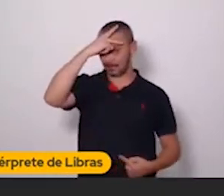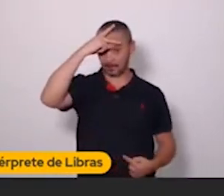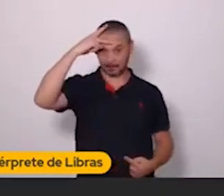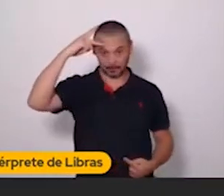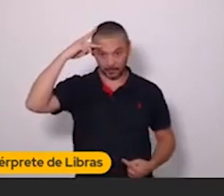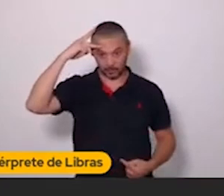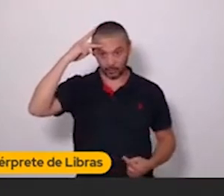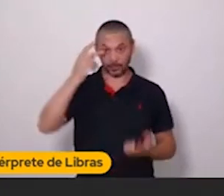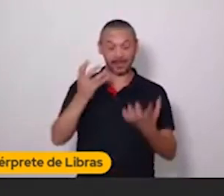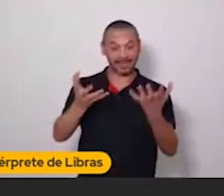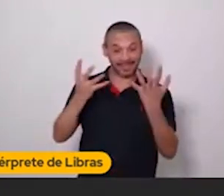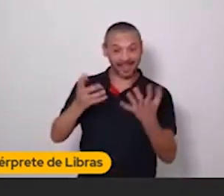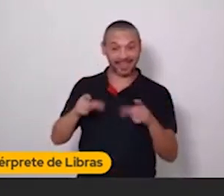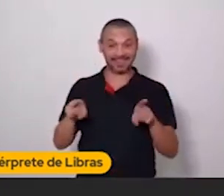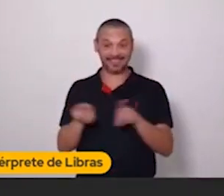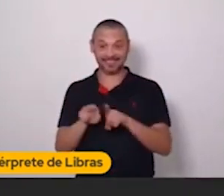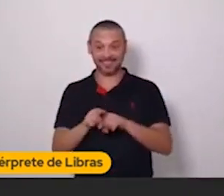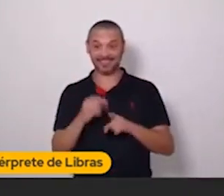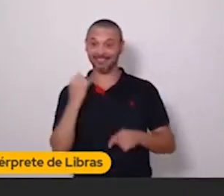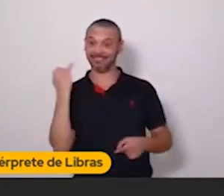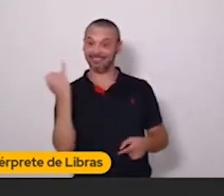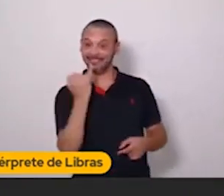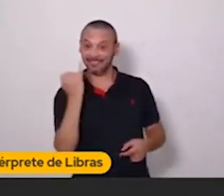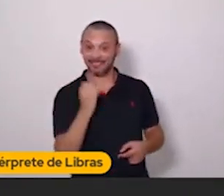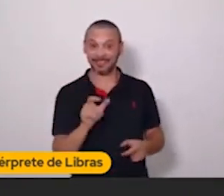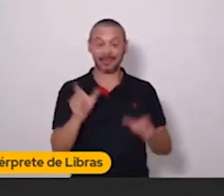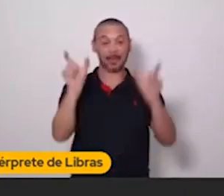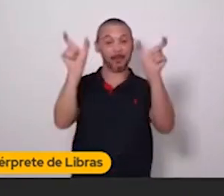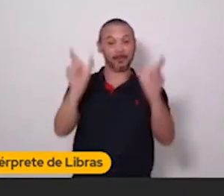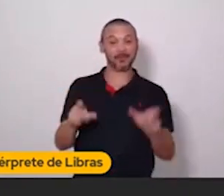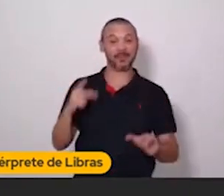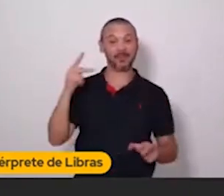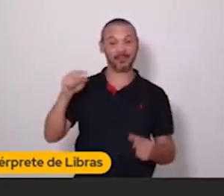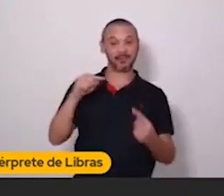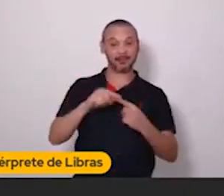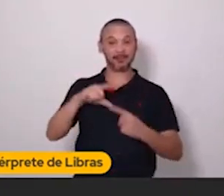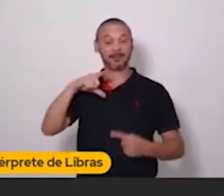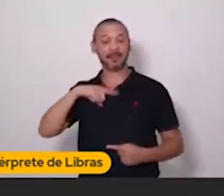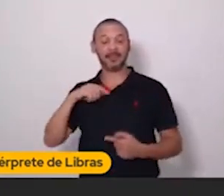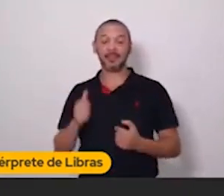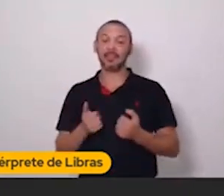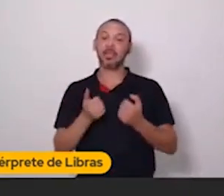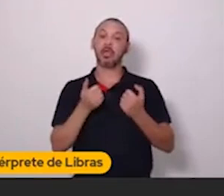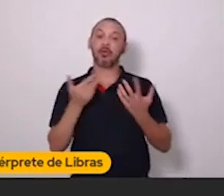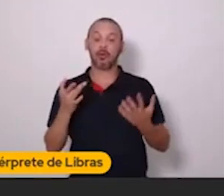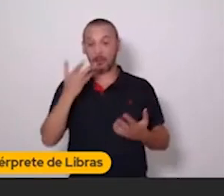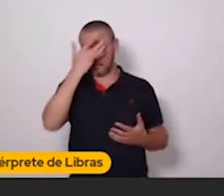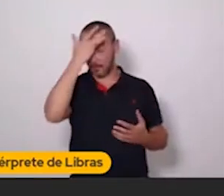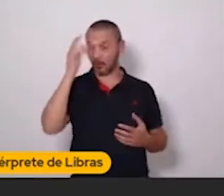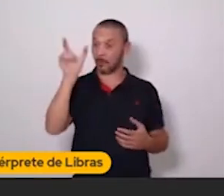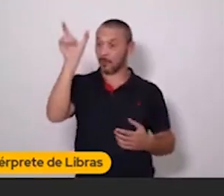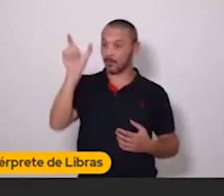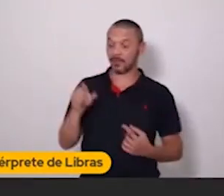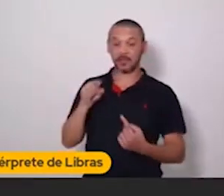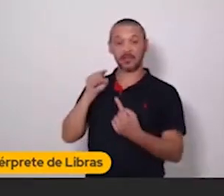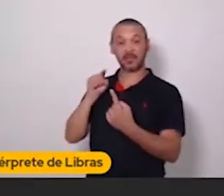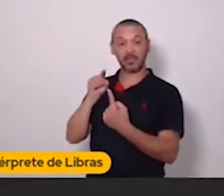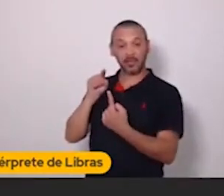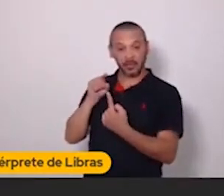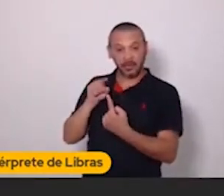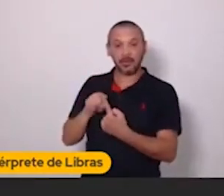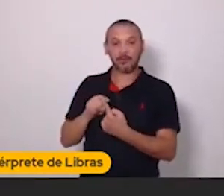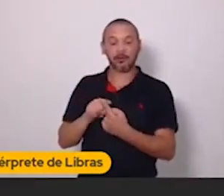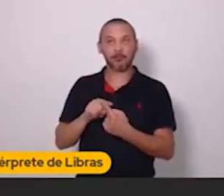que você quer atingir. As pessoas com as personalidades que você pensa. As pessoas com a personalidade que você criou na sua